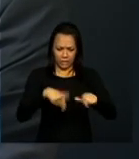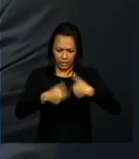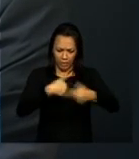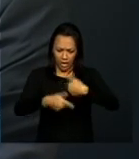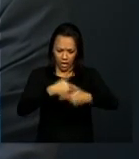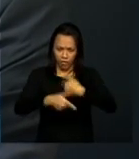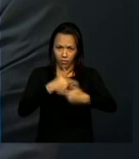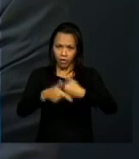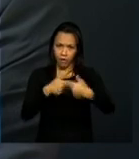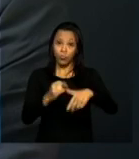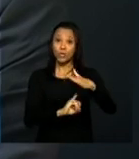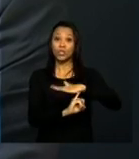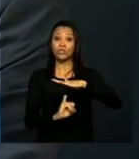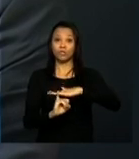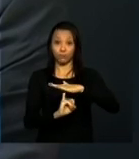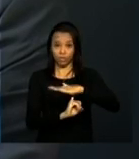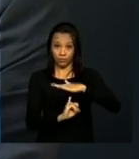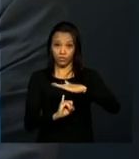disso